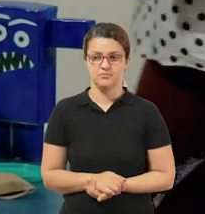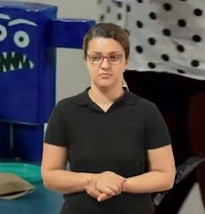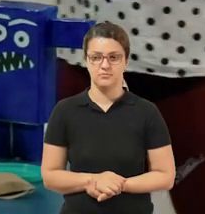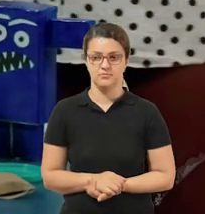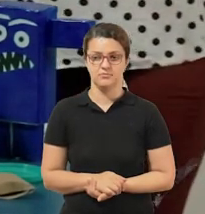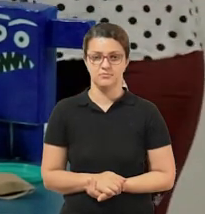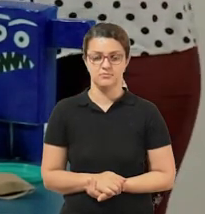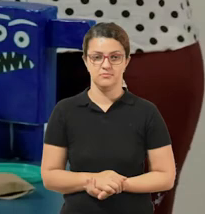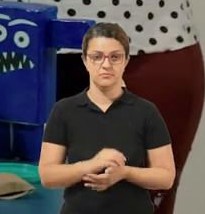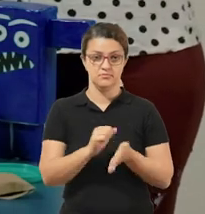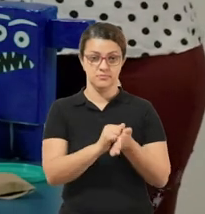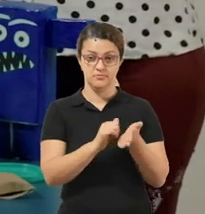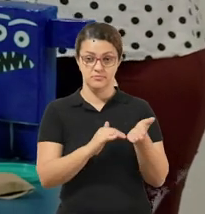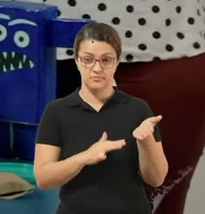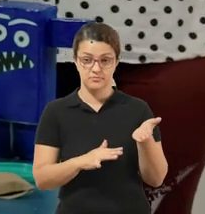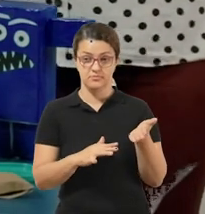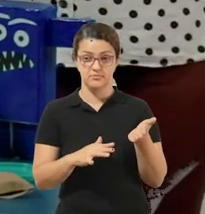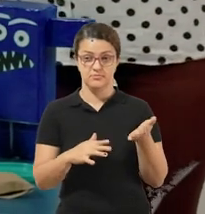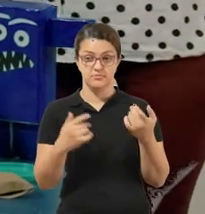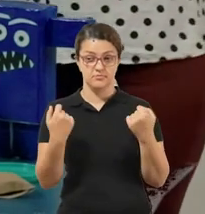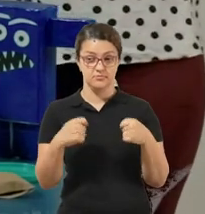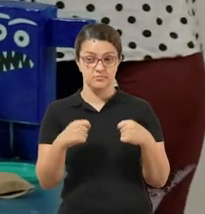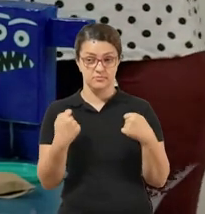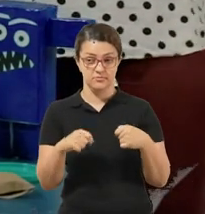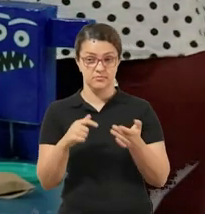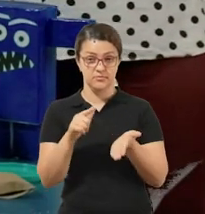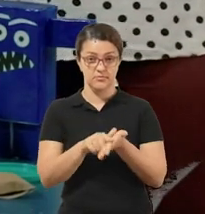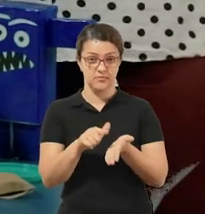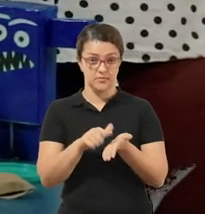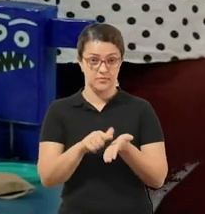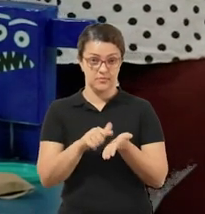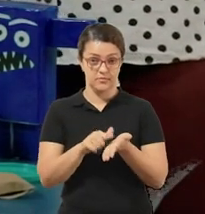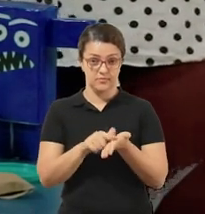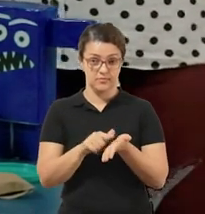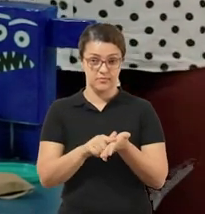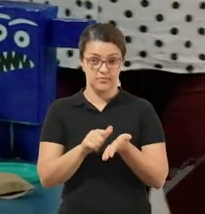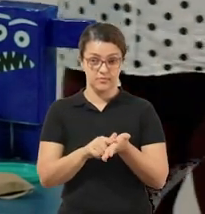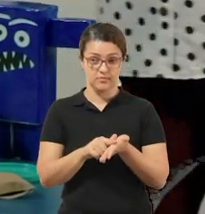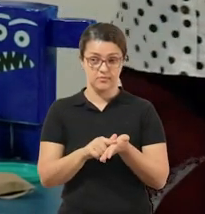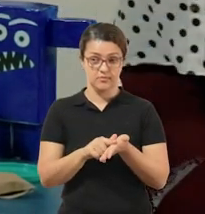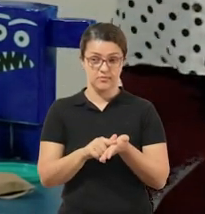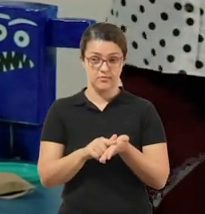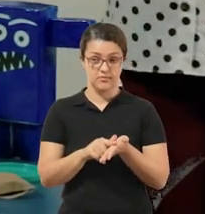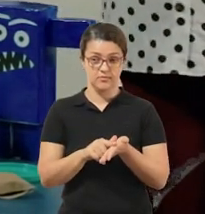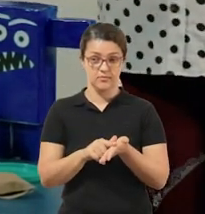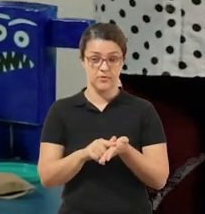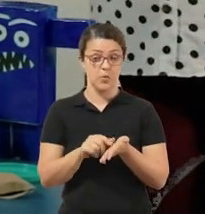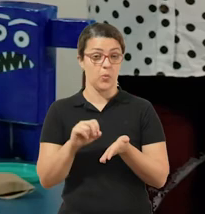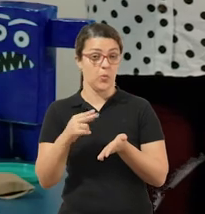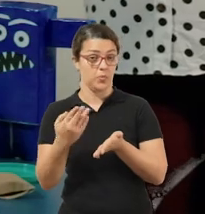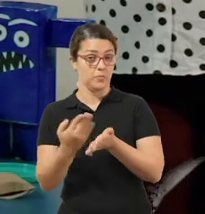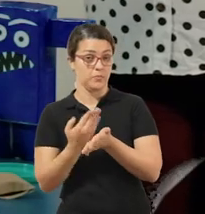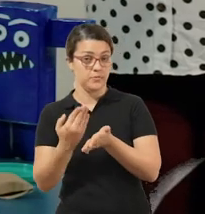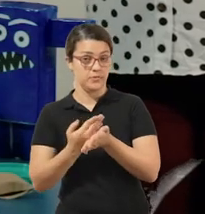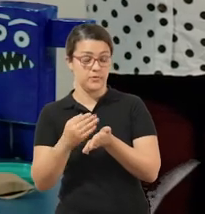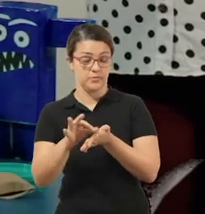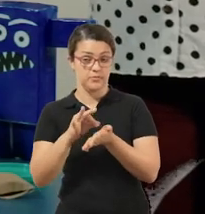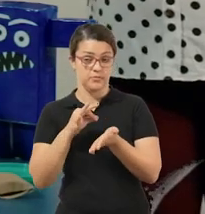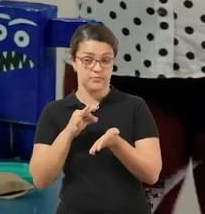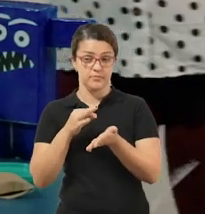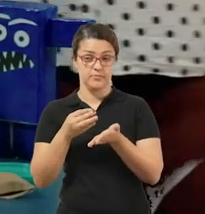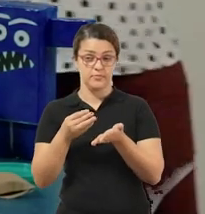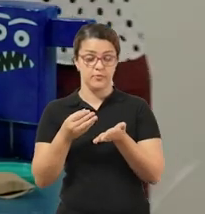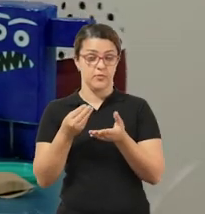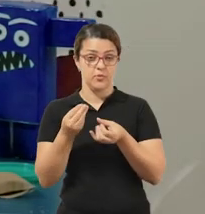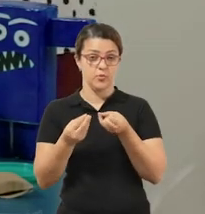Para essa atividade, nós vamos precisar de uma folha sulfite ou uma folha de caderno. Vocês vão